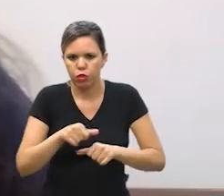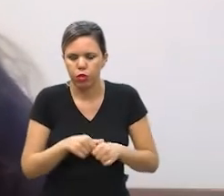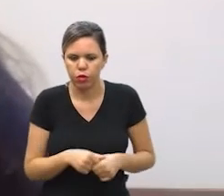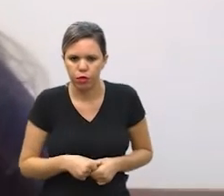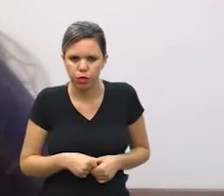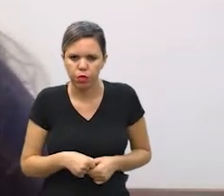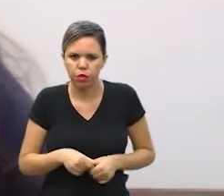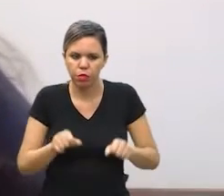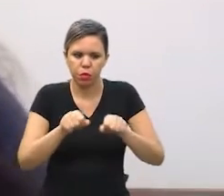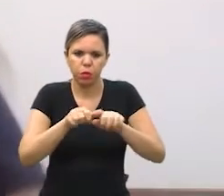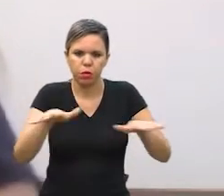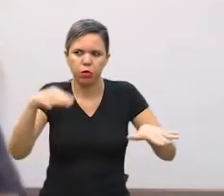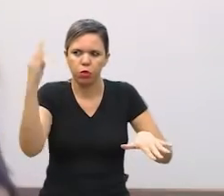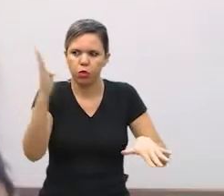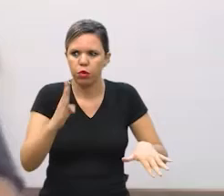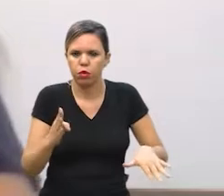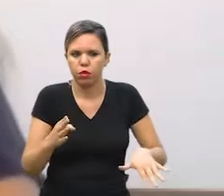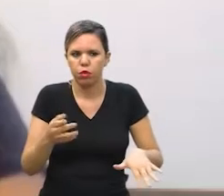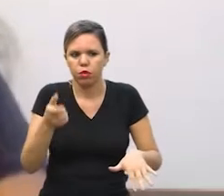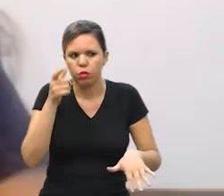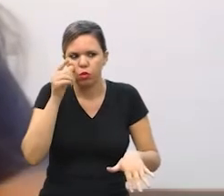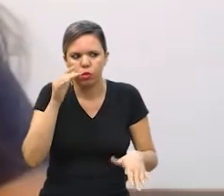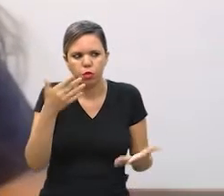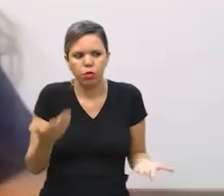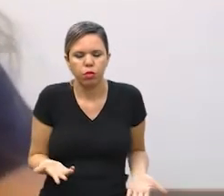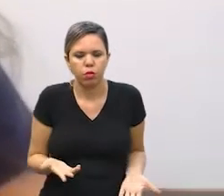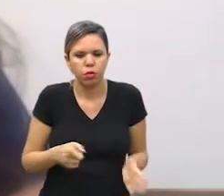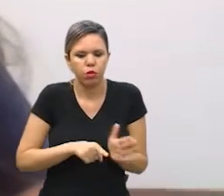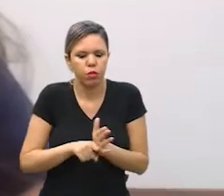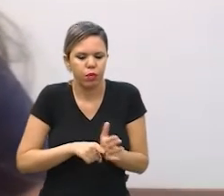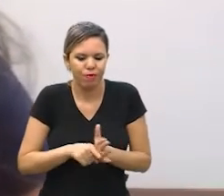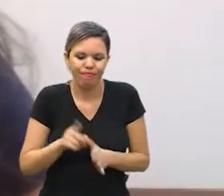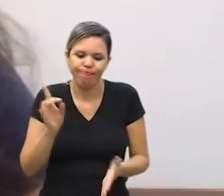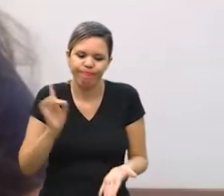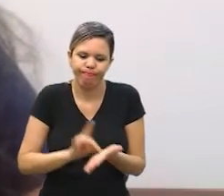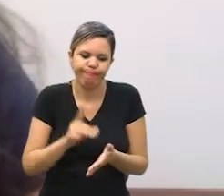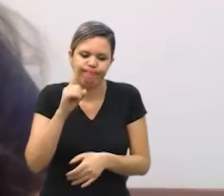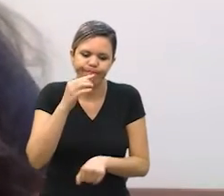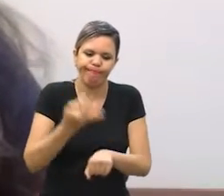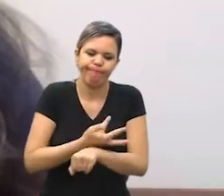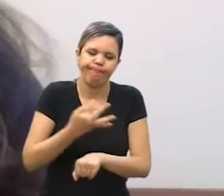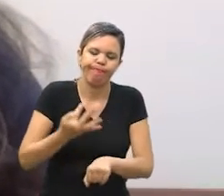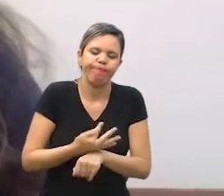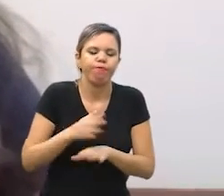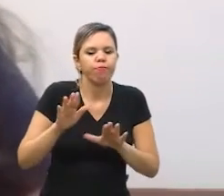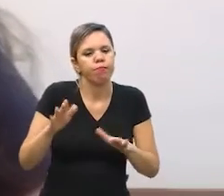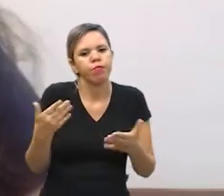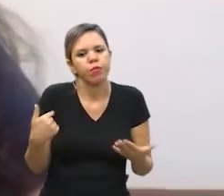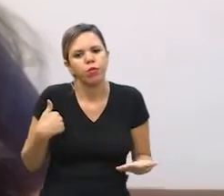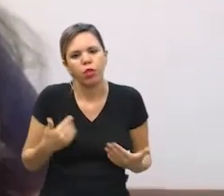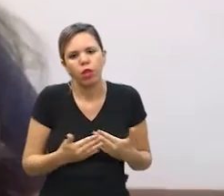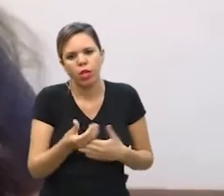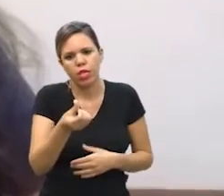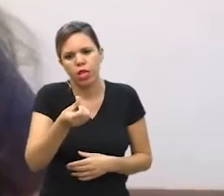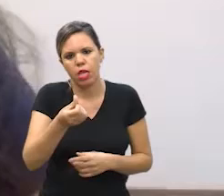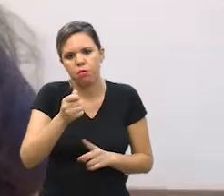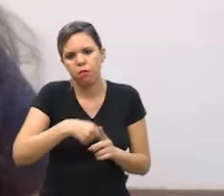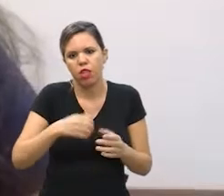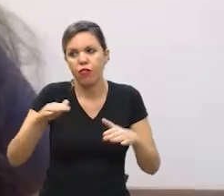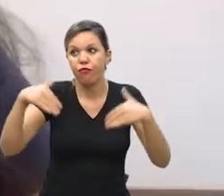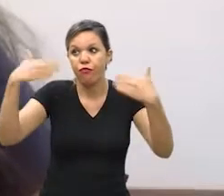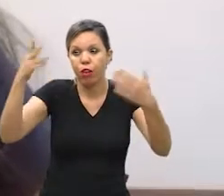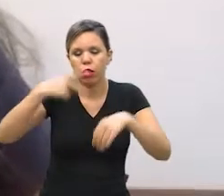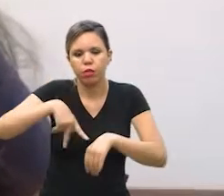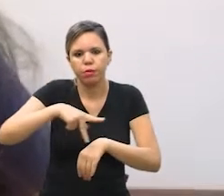expande isso nacionalmente é realmente uma realidade muito dura e foi assim eu passei seis meses fora do